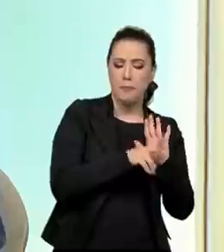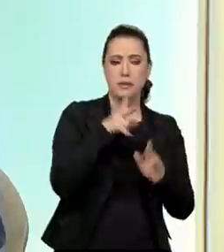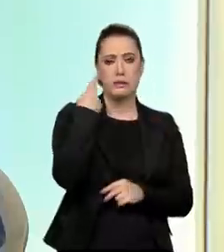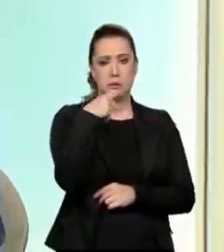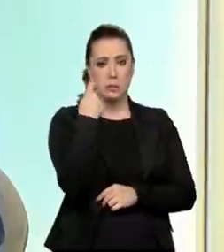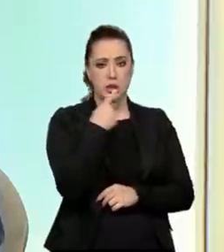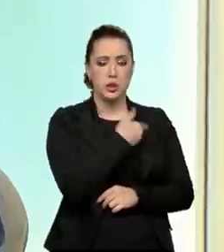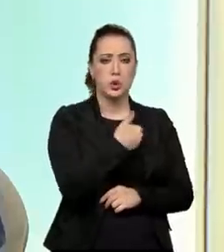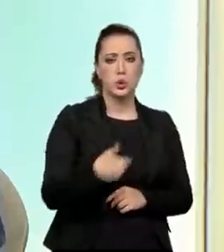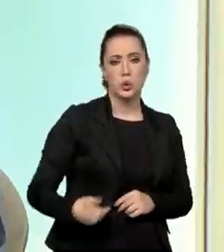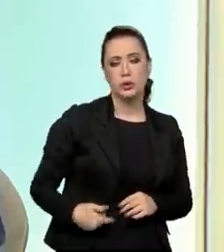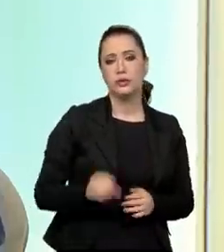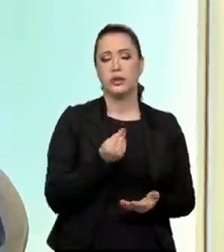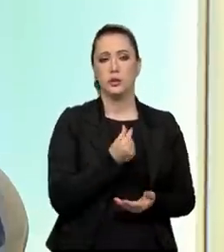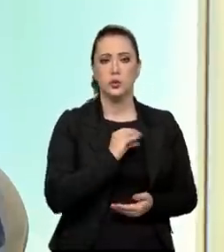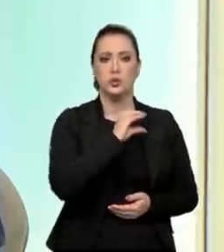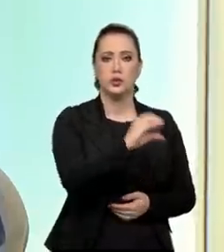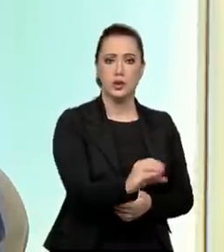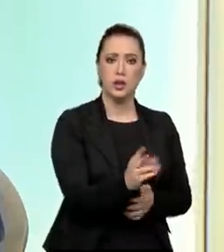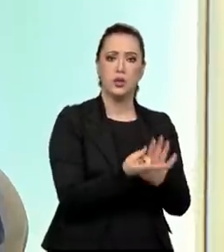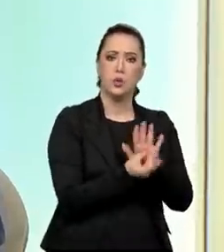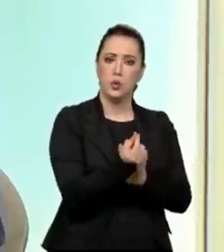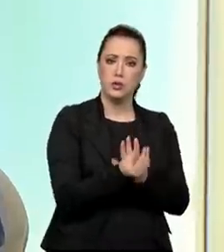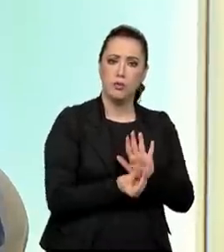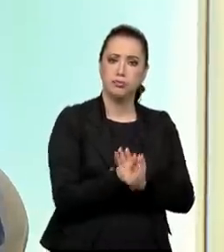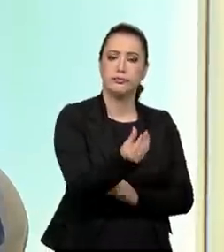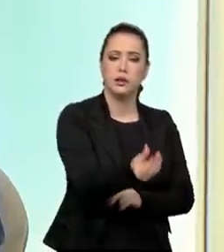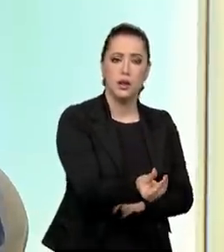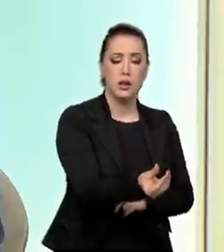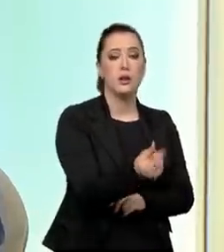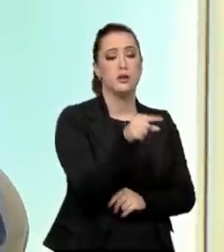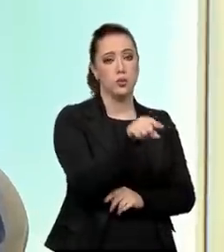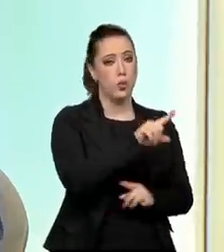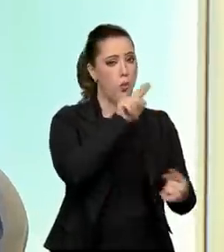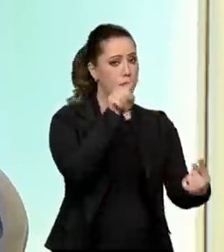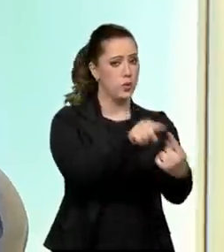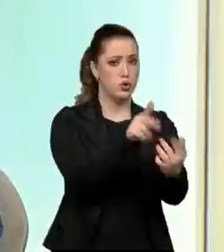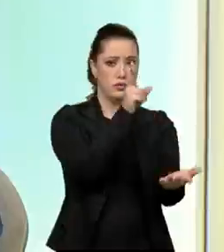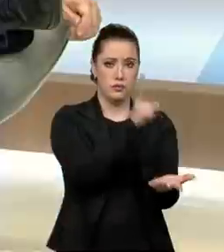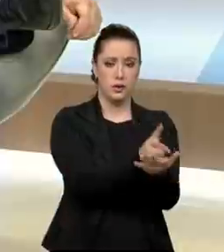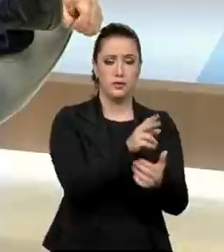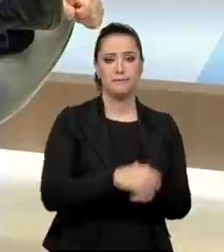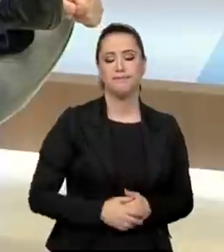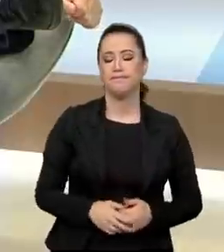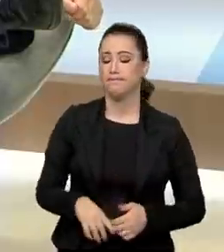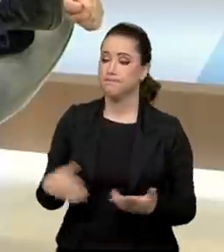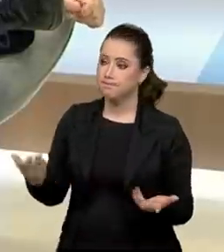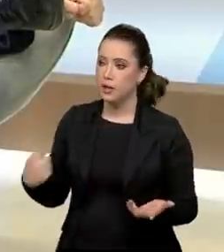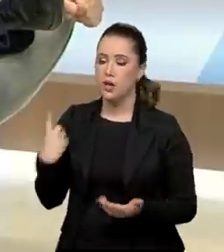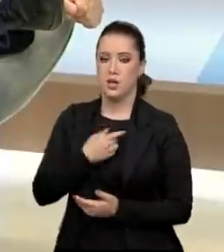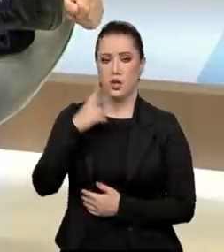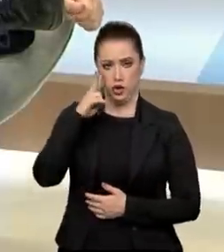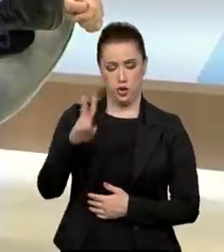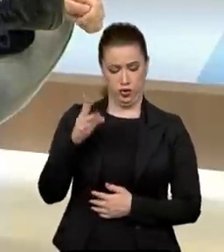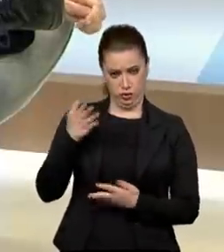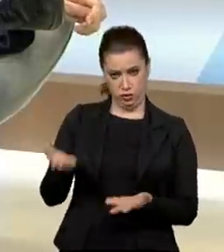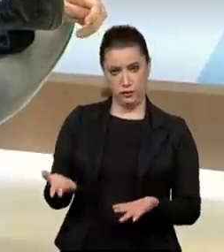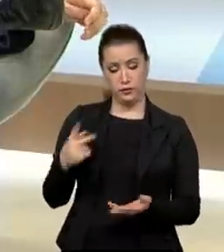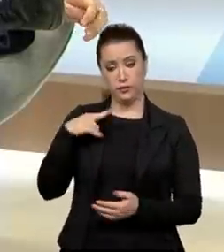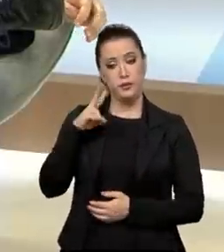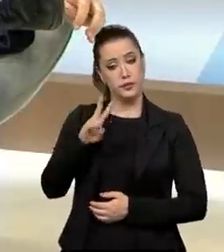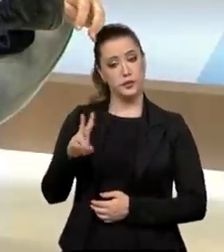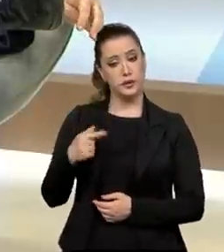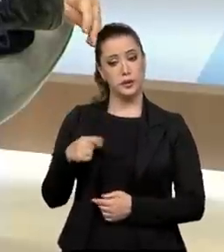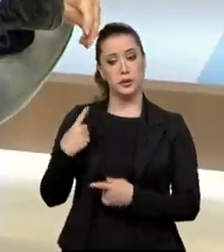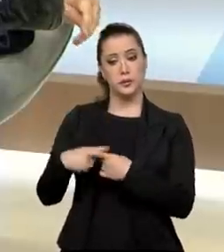políticas públicas, o investimento público, orçamento, vai ser direcionado rumo àquele alvo. E a gente vê isso acontecendo, a gente vê o senhor